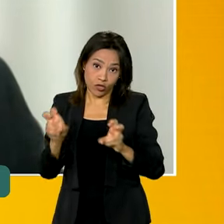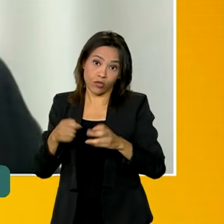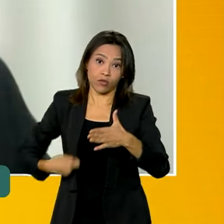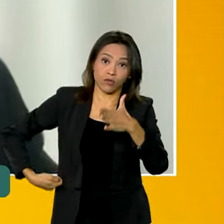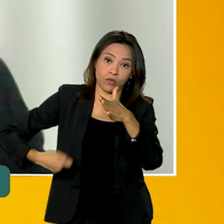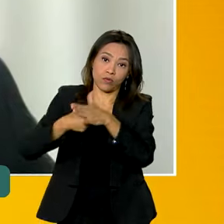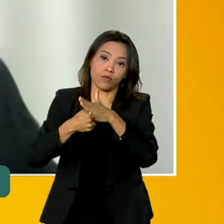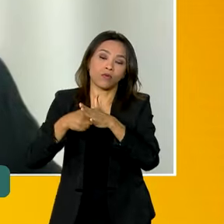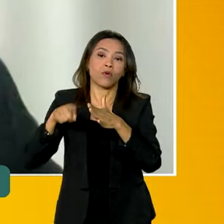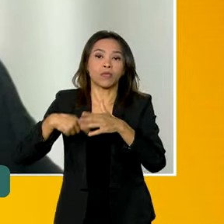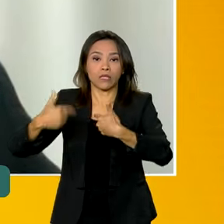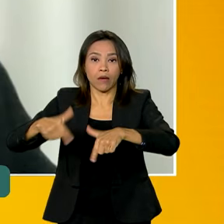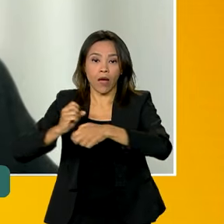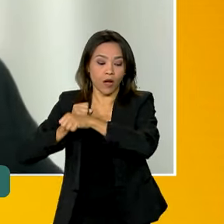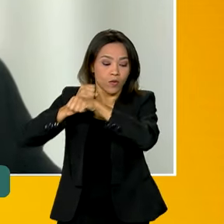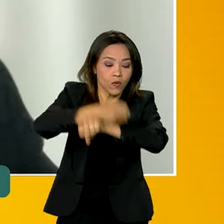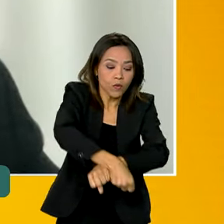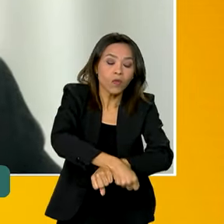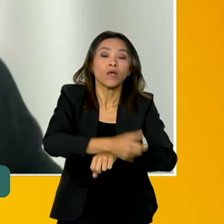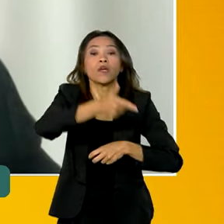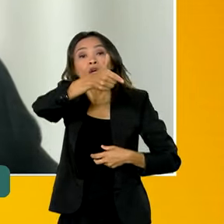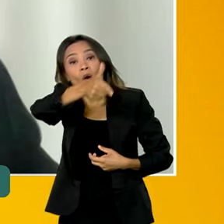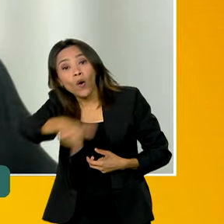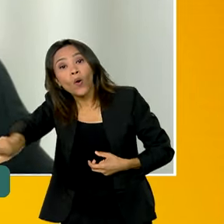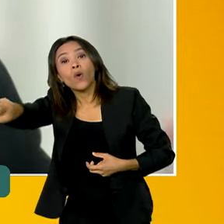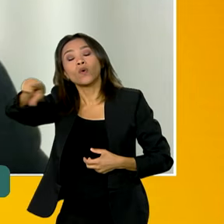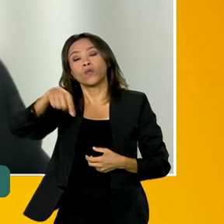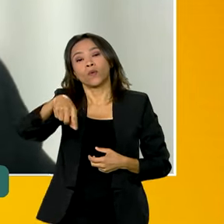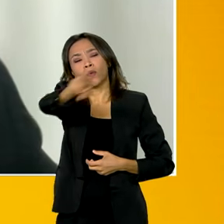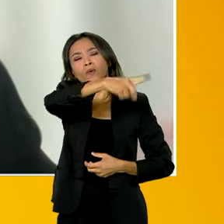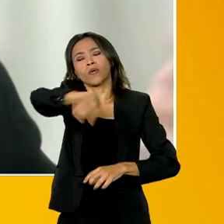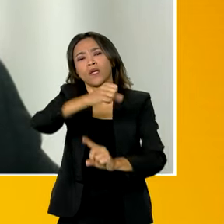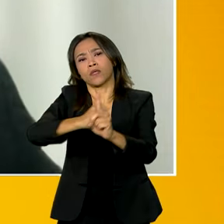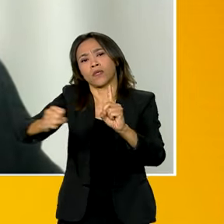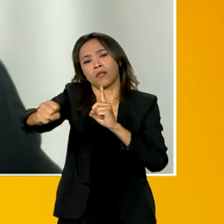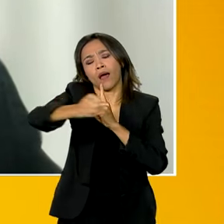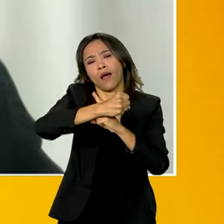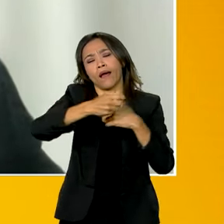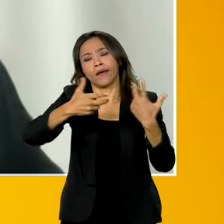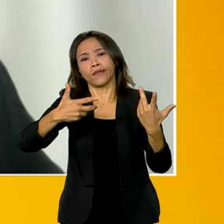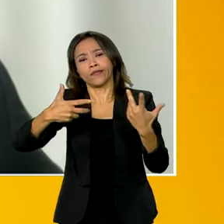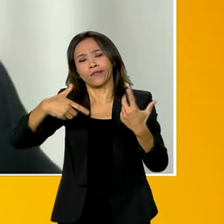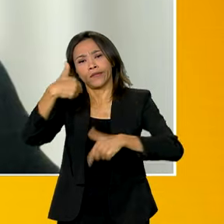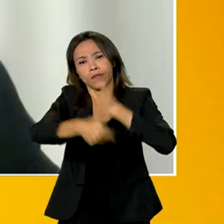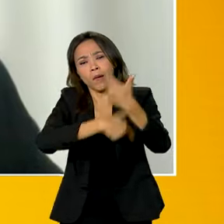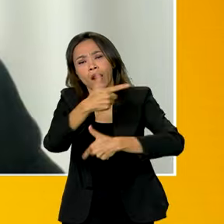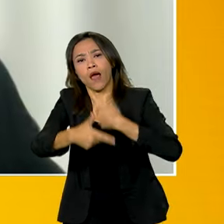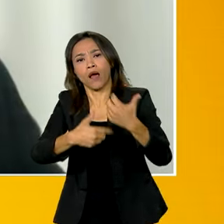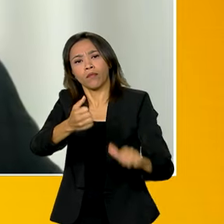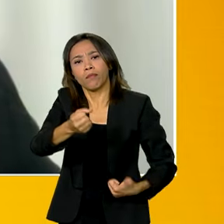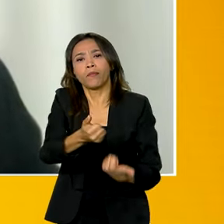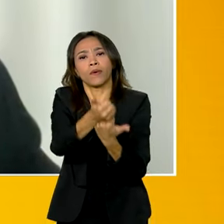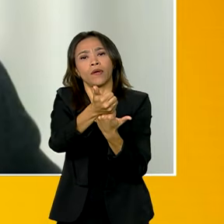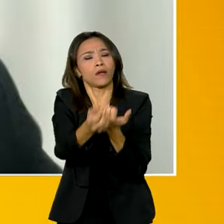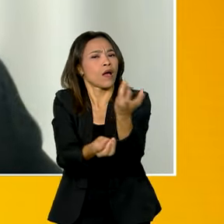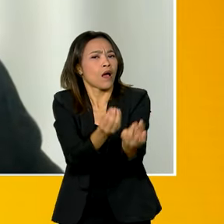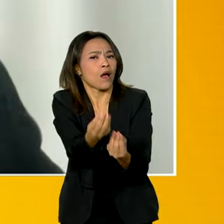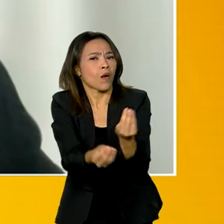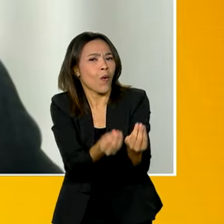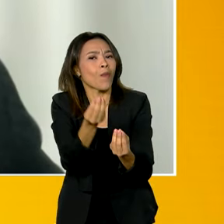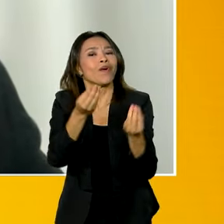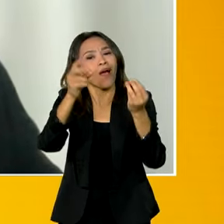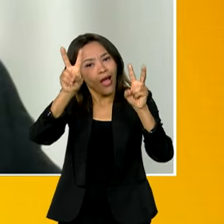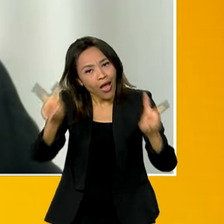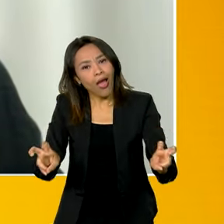E outra forma que a sociedade civil pode atuar em apoio a essa luta contra o trabalho infantil é por meio da